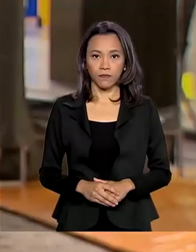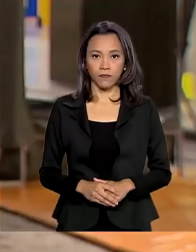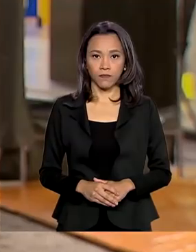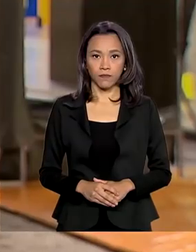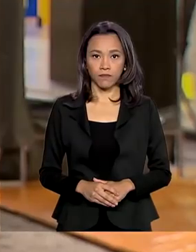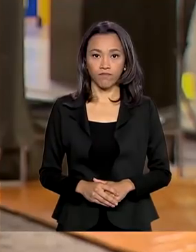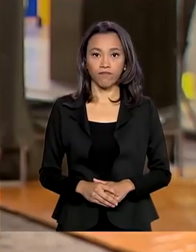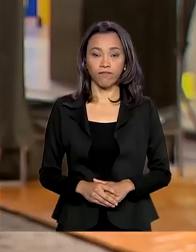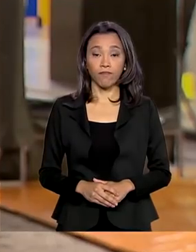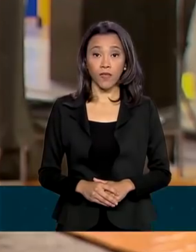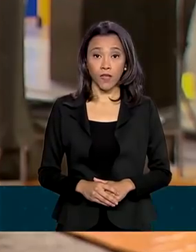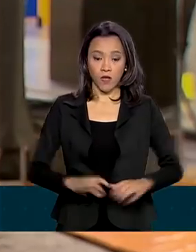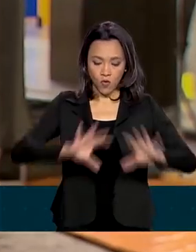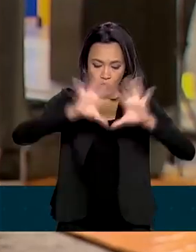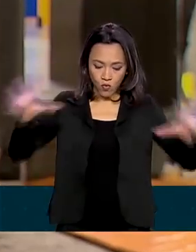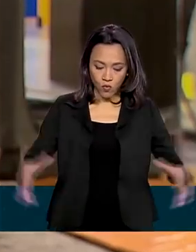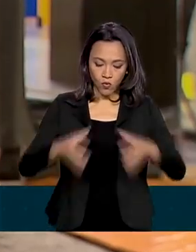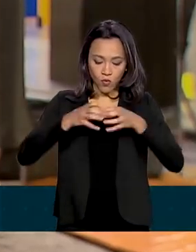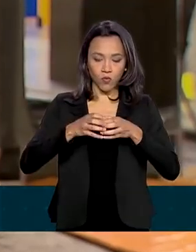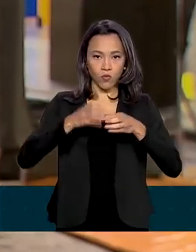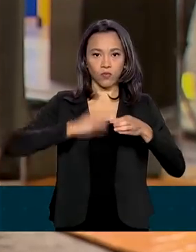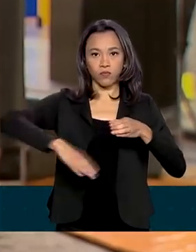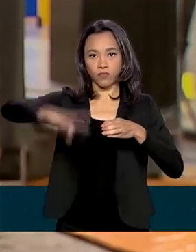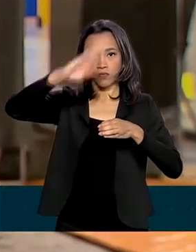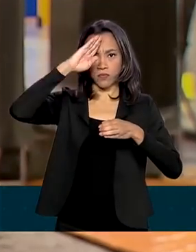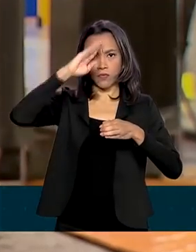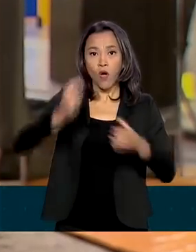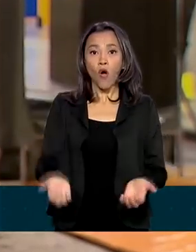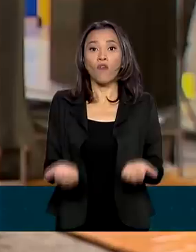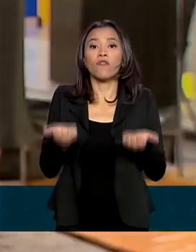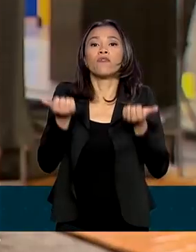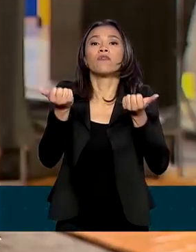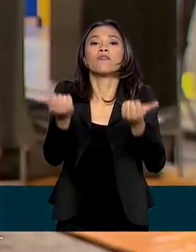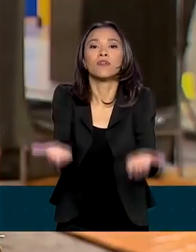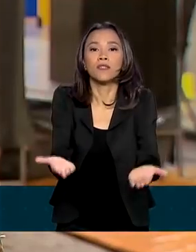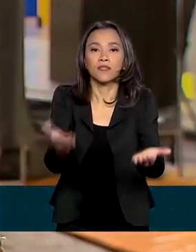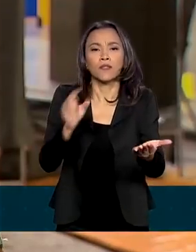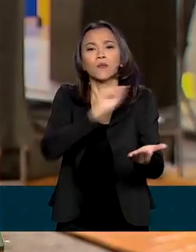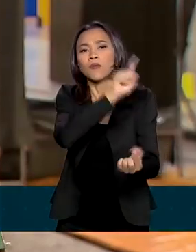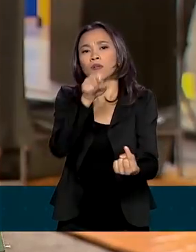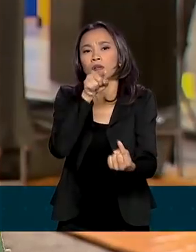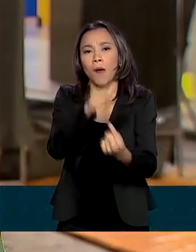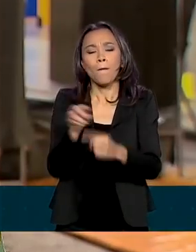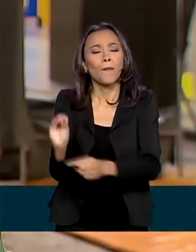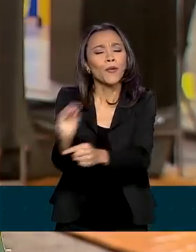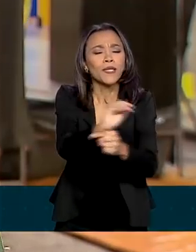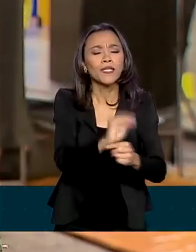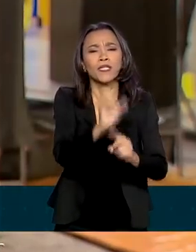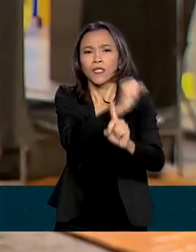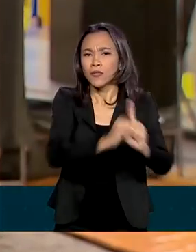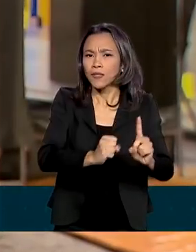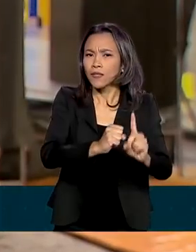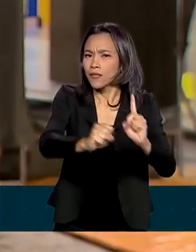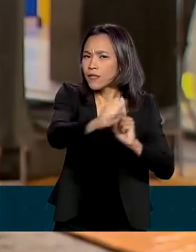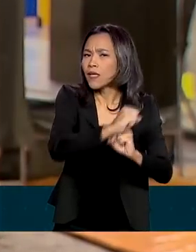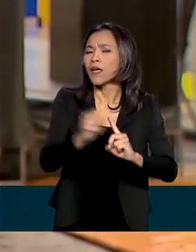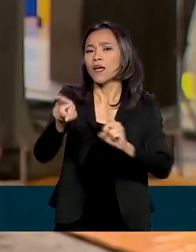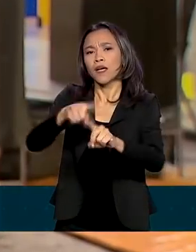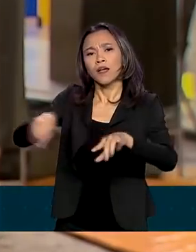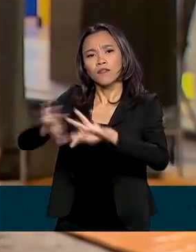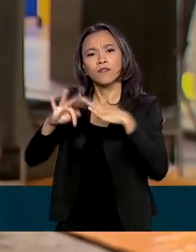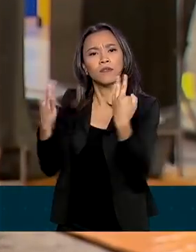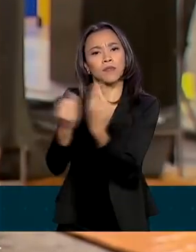As Forças Armadas vão oferecendo o seu contributo para a proteção à sociedade, à família brasileira,